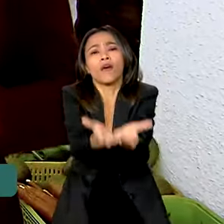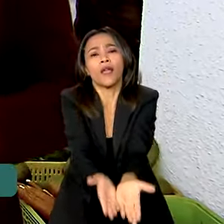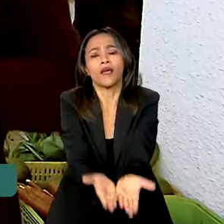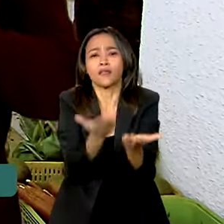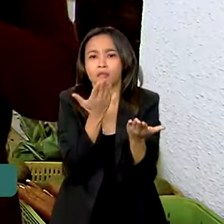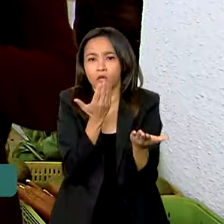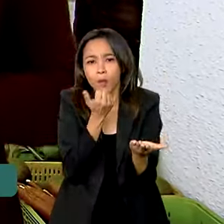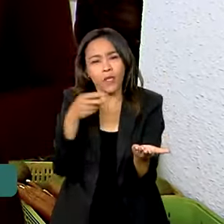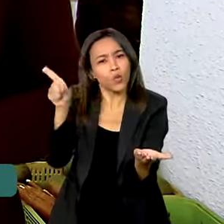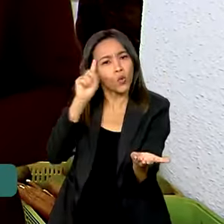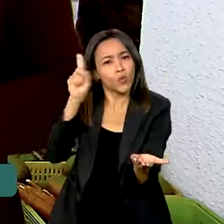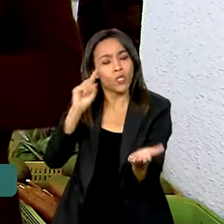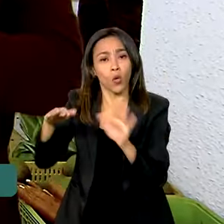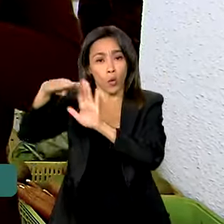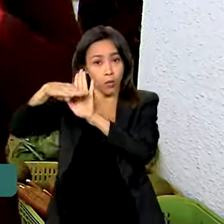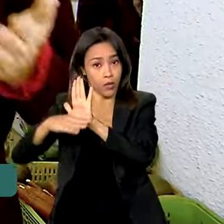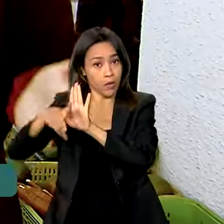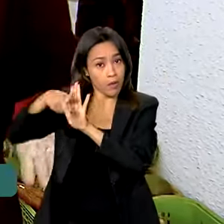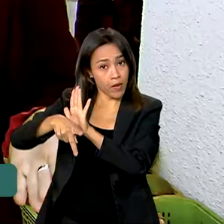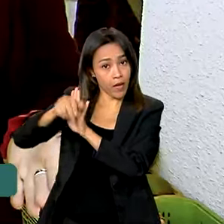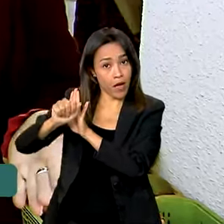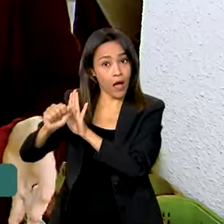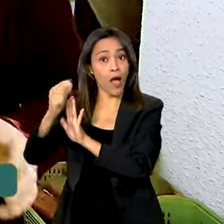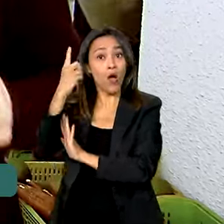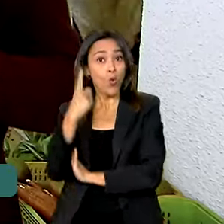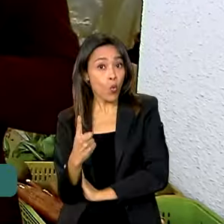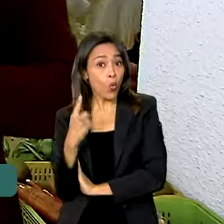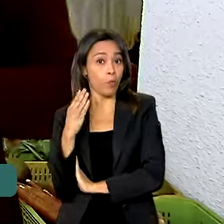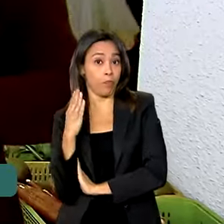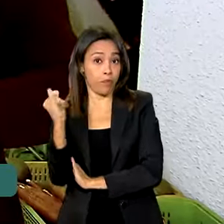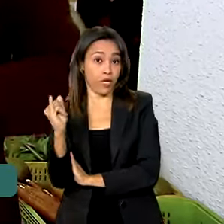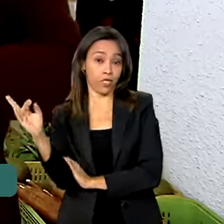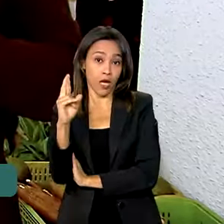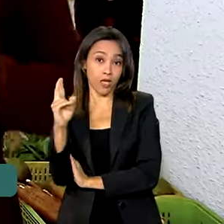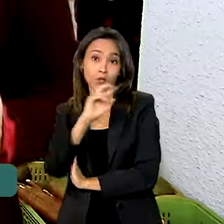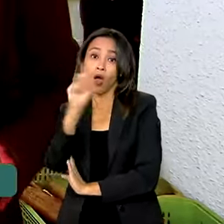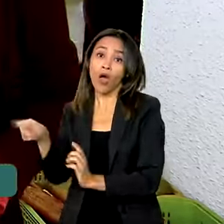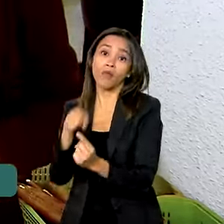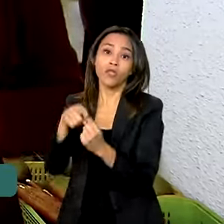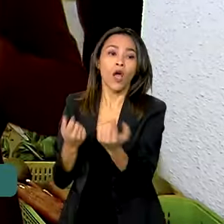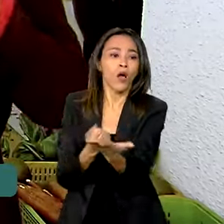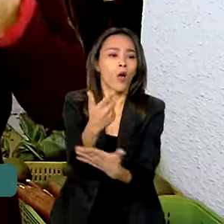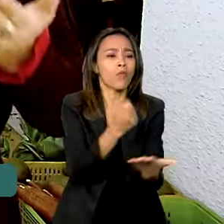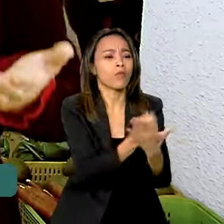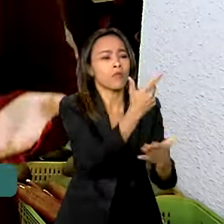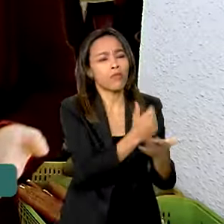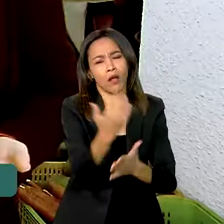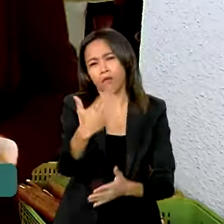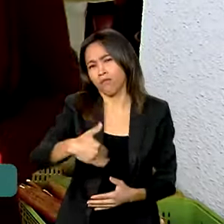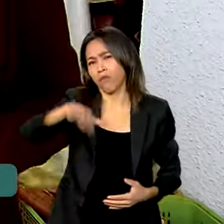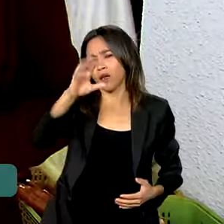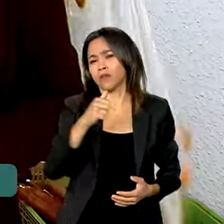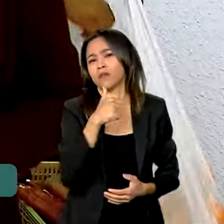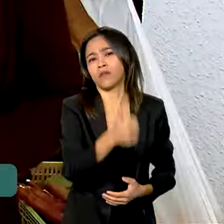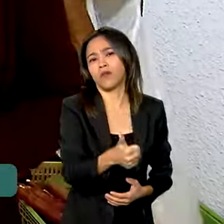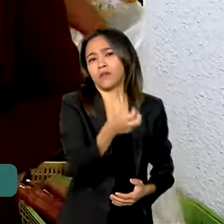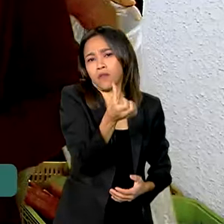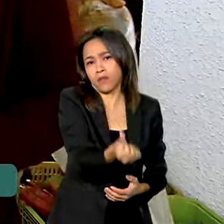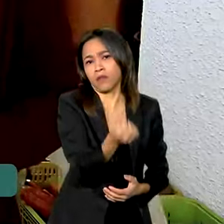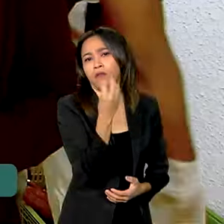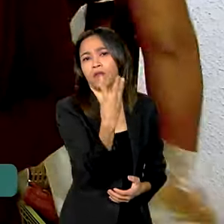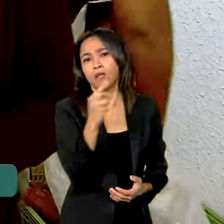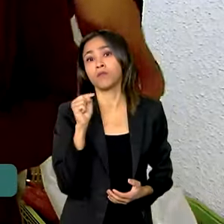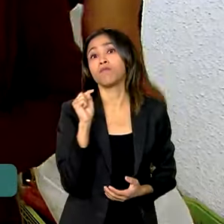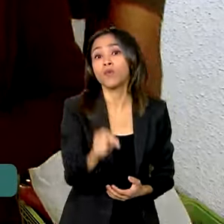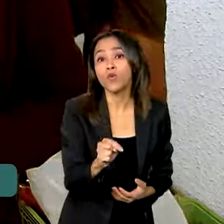o PAA destinou cerca de um bilhão de reais para aquisição de mais de 163 mil toneladas